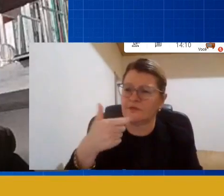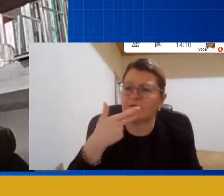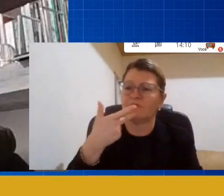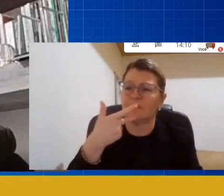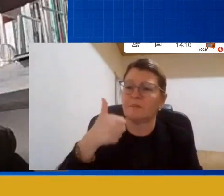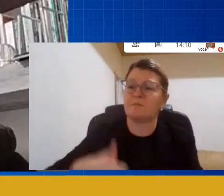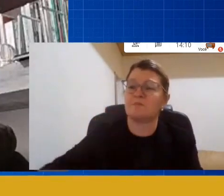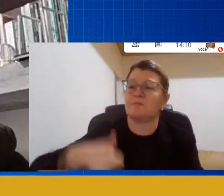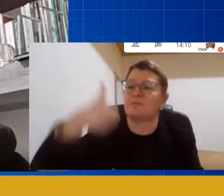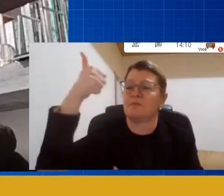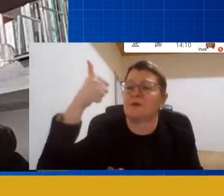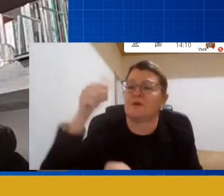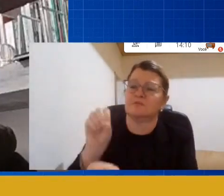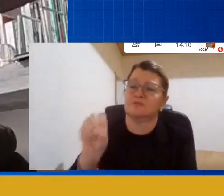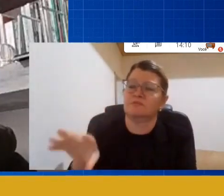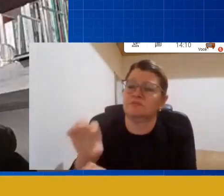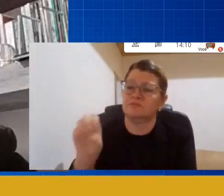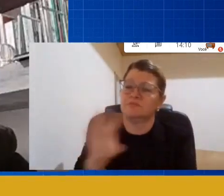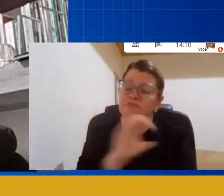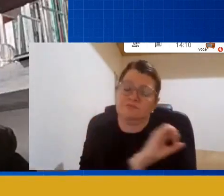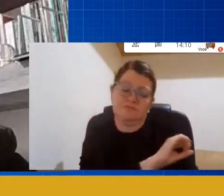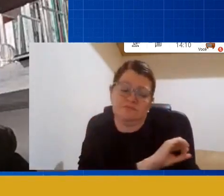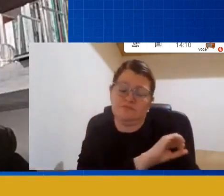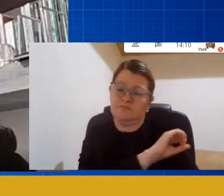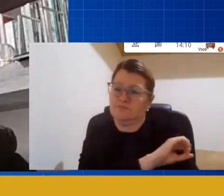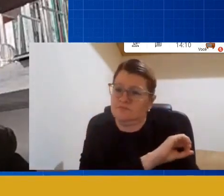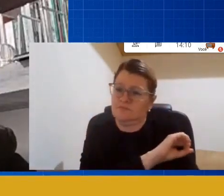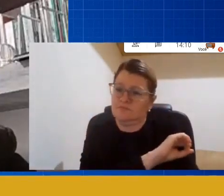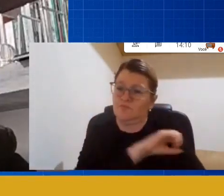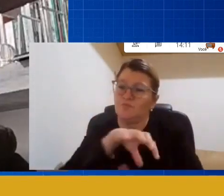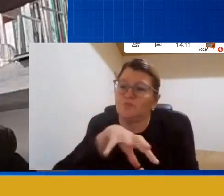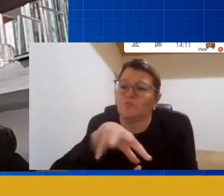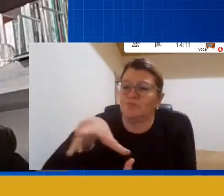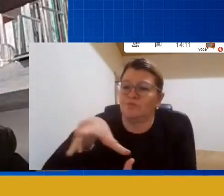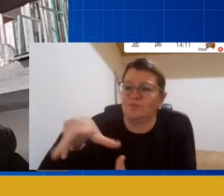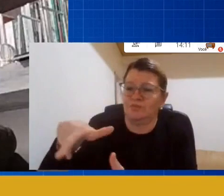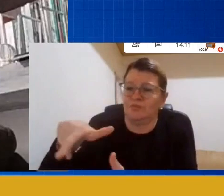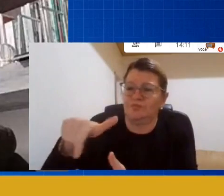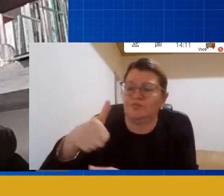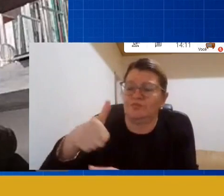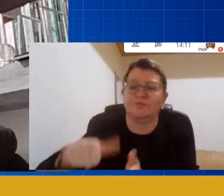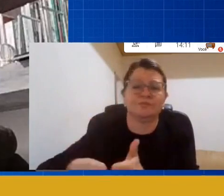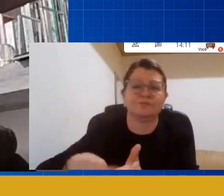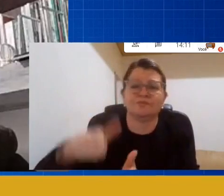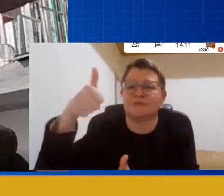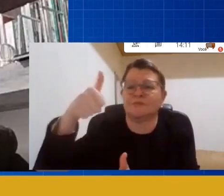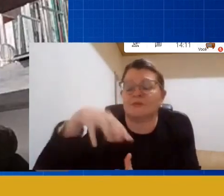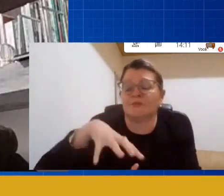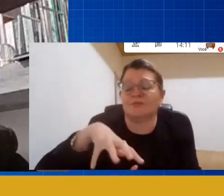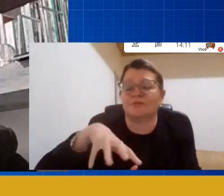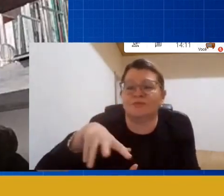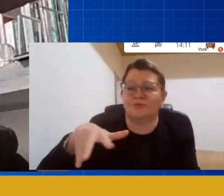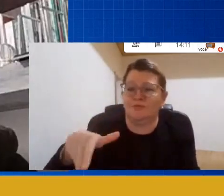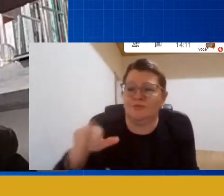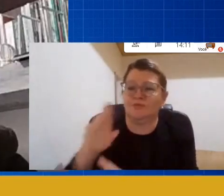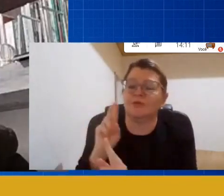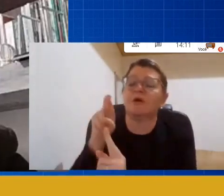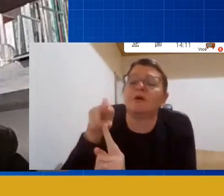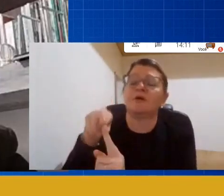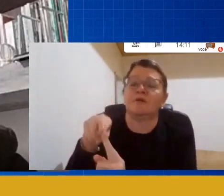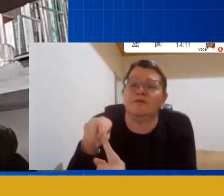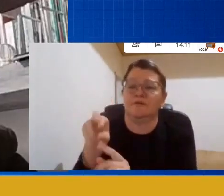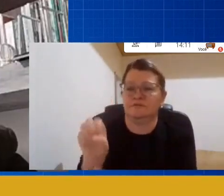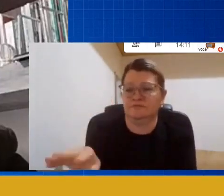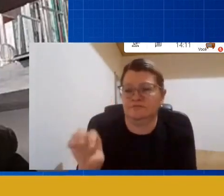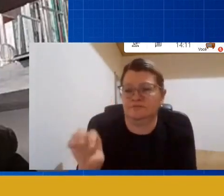do mundo, né? Então, Reggio Emilia se tornou uma referência mundial em educação, e faz parte aí do